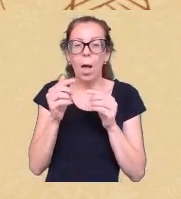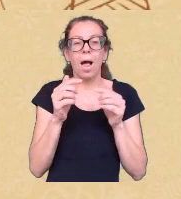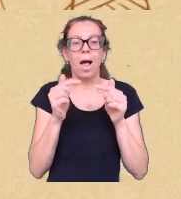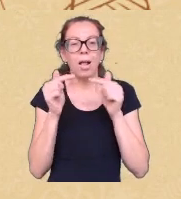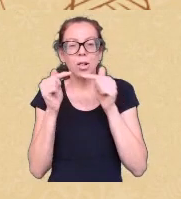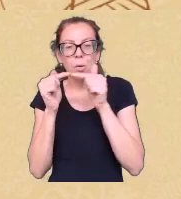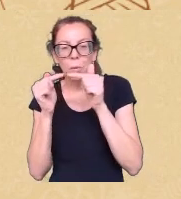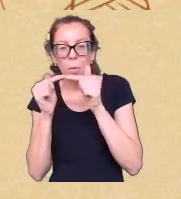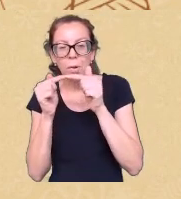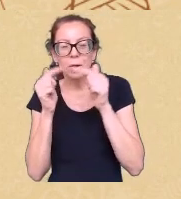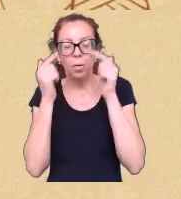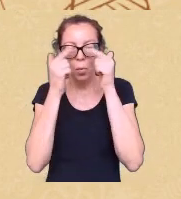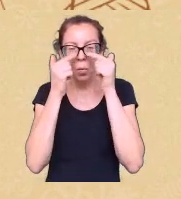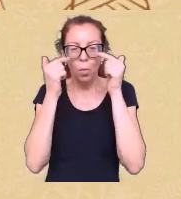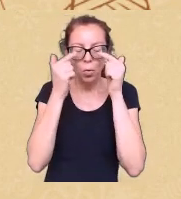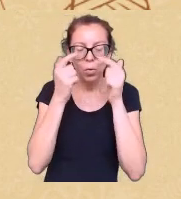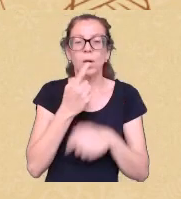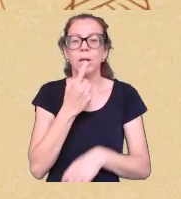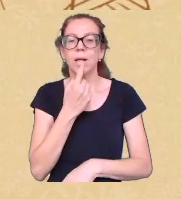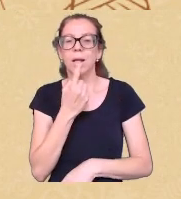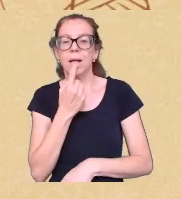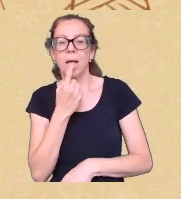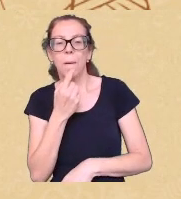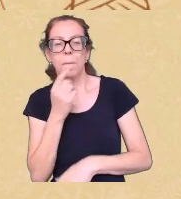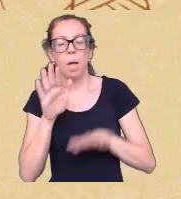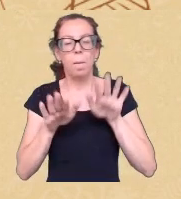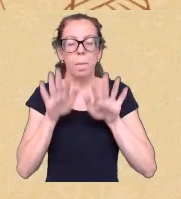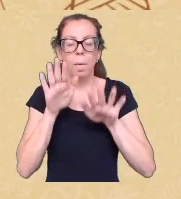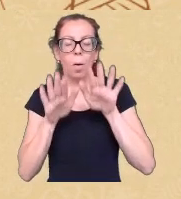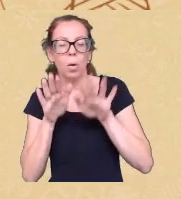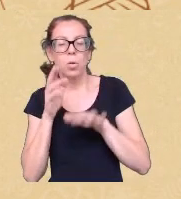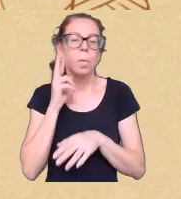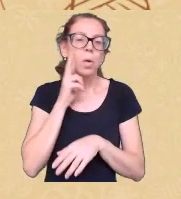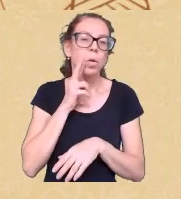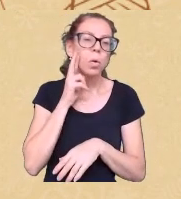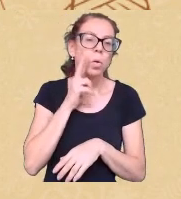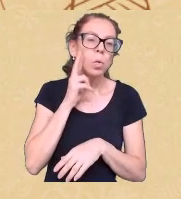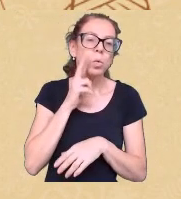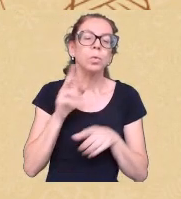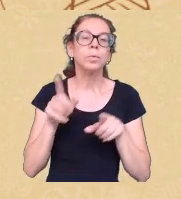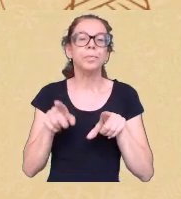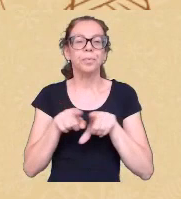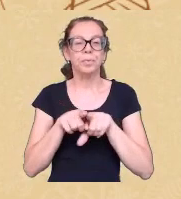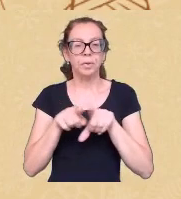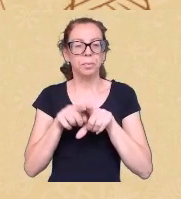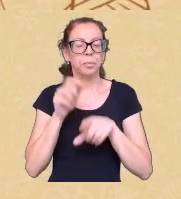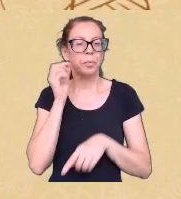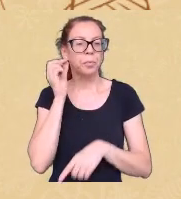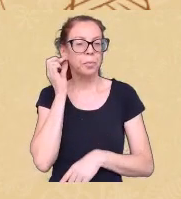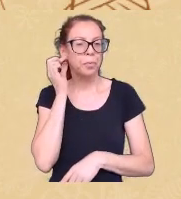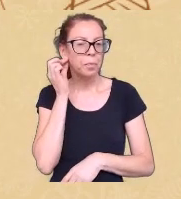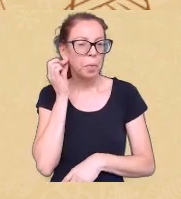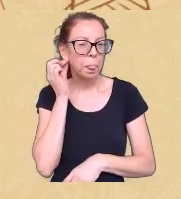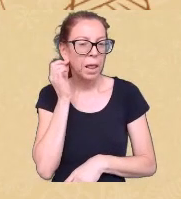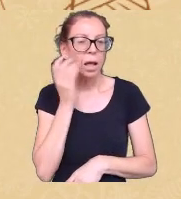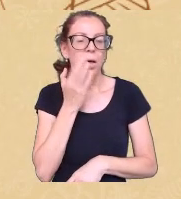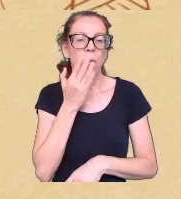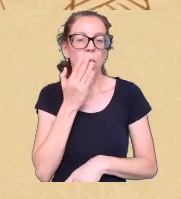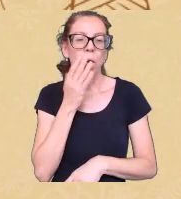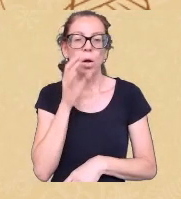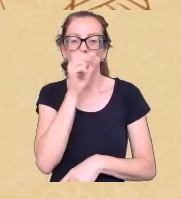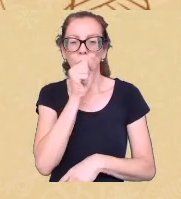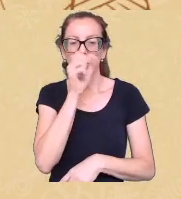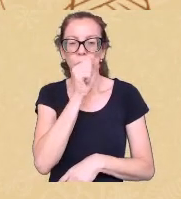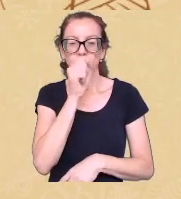vermelho rosado e tenho brincos na cor laranja que combinam